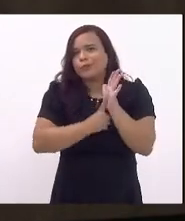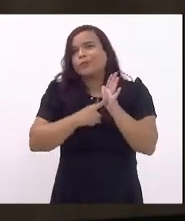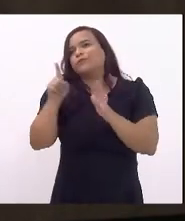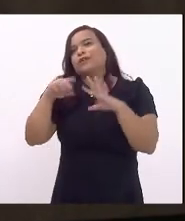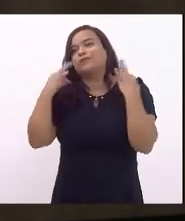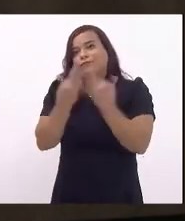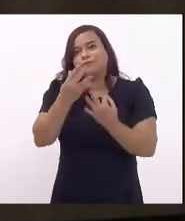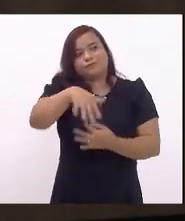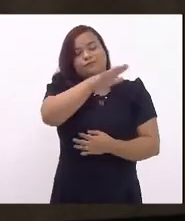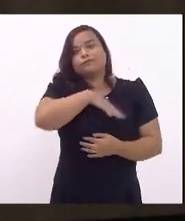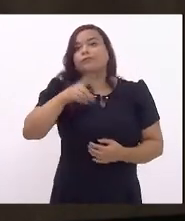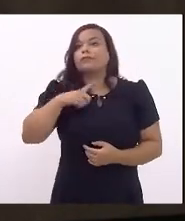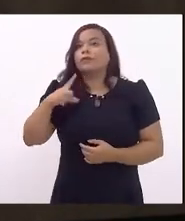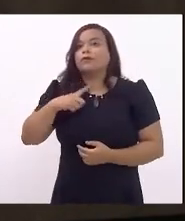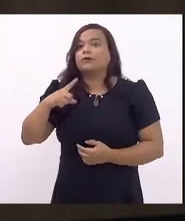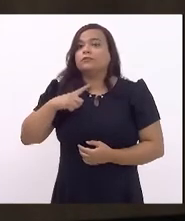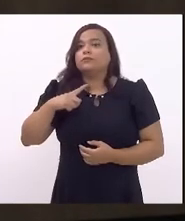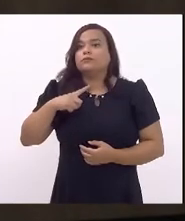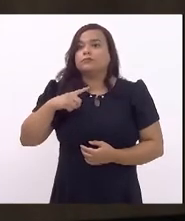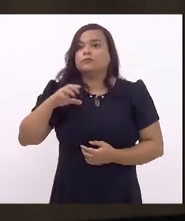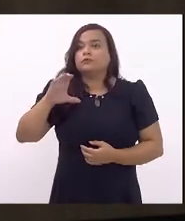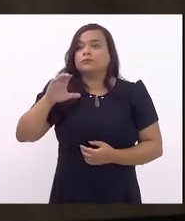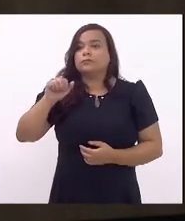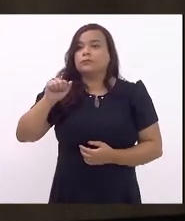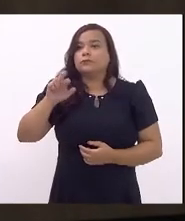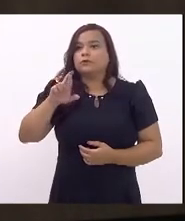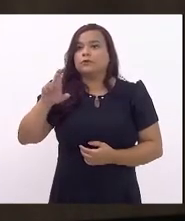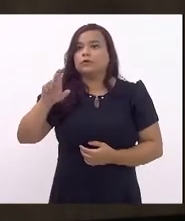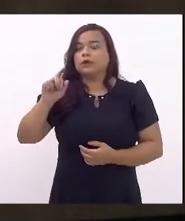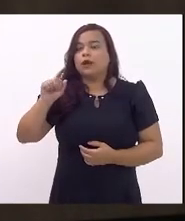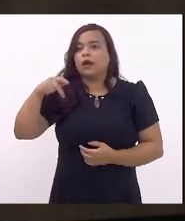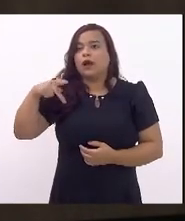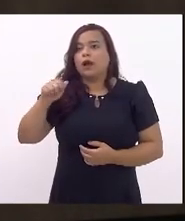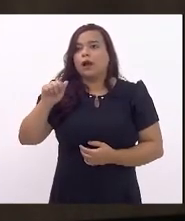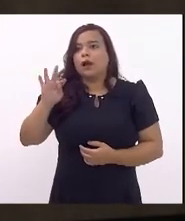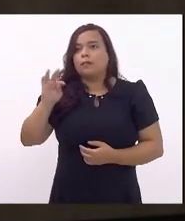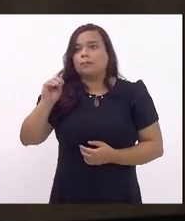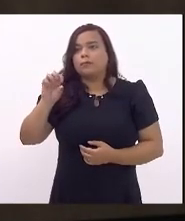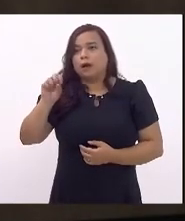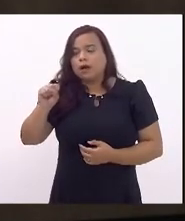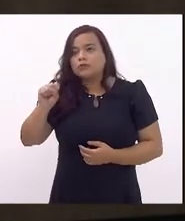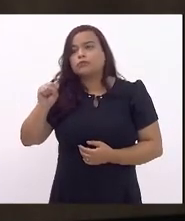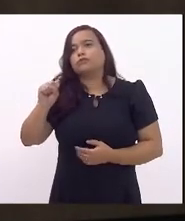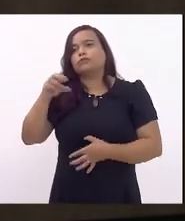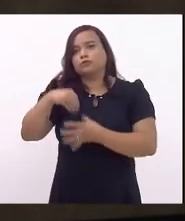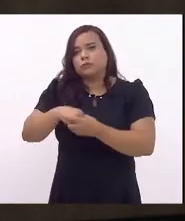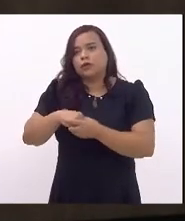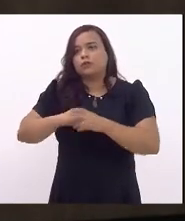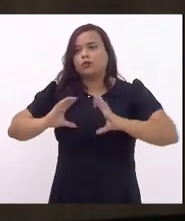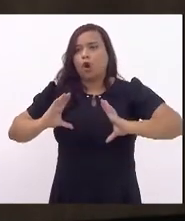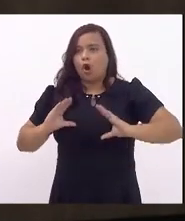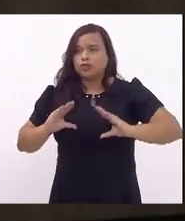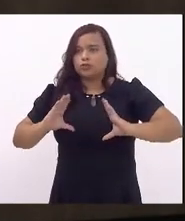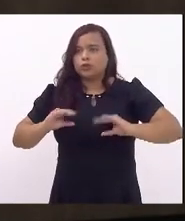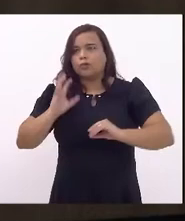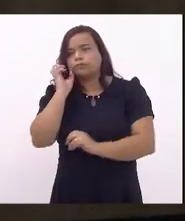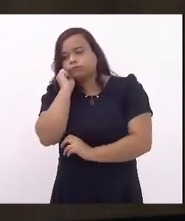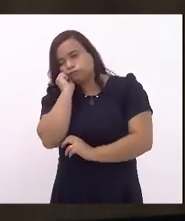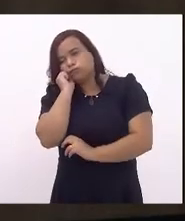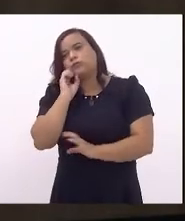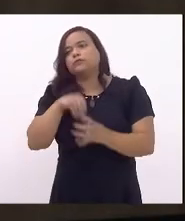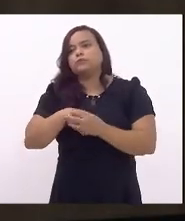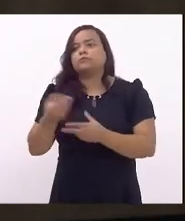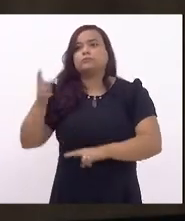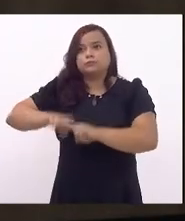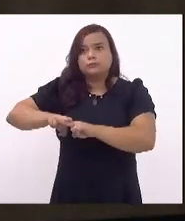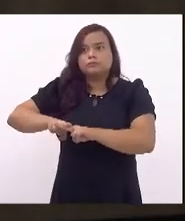carrapatos que só existem em bois nos colchões do sistema prisional. É comum que, ao adentrar nesse sistema, você, em